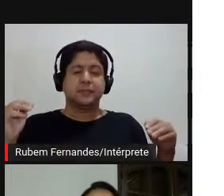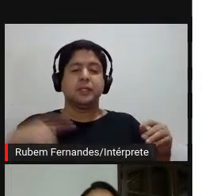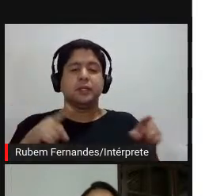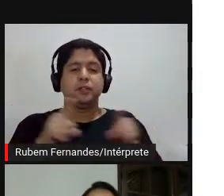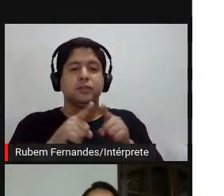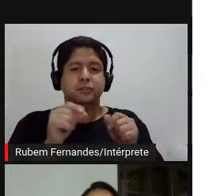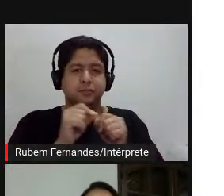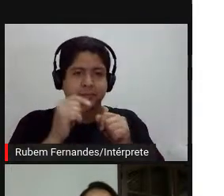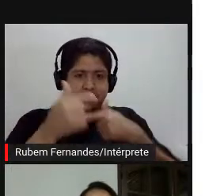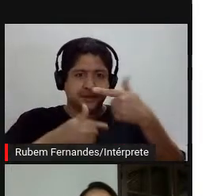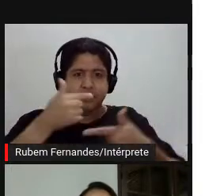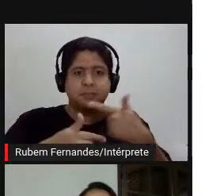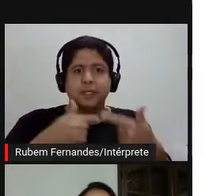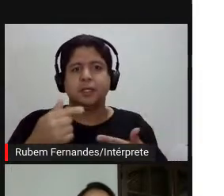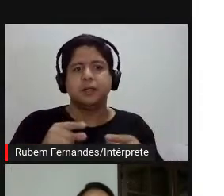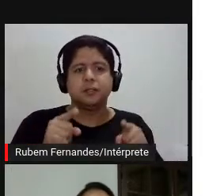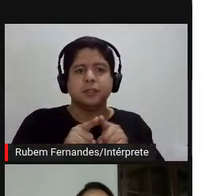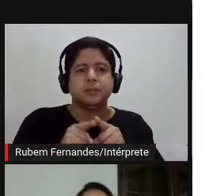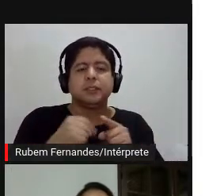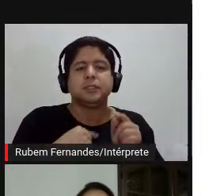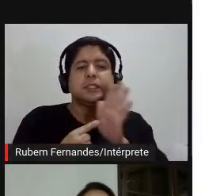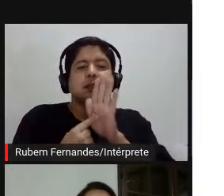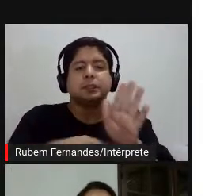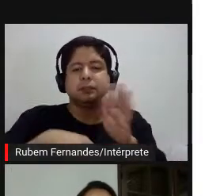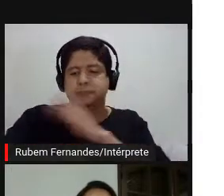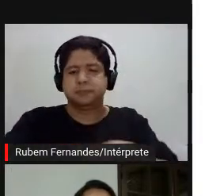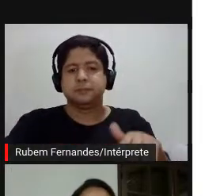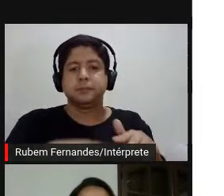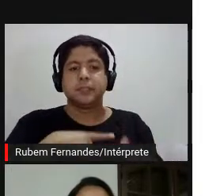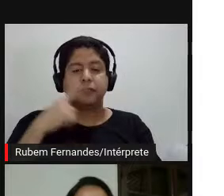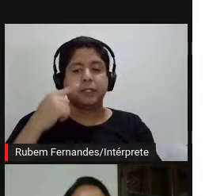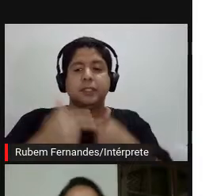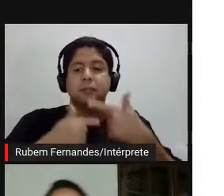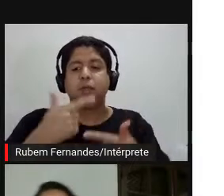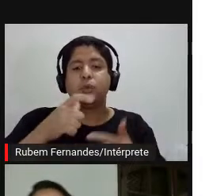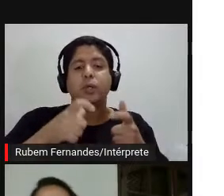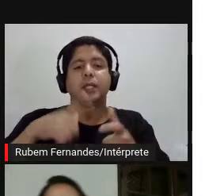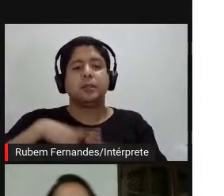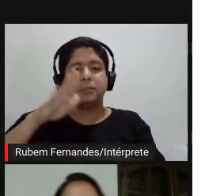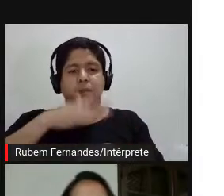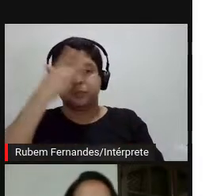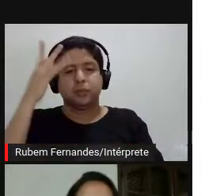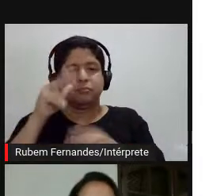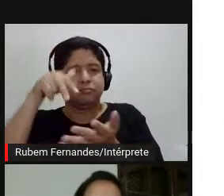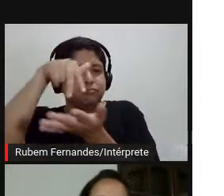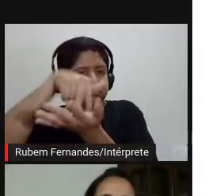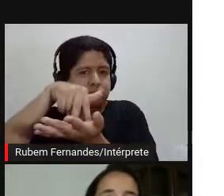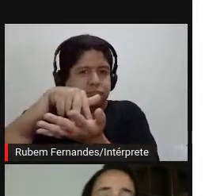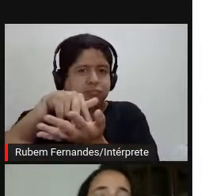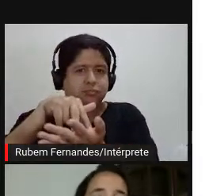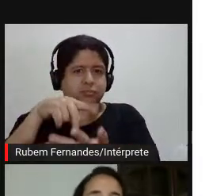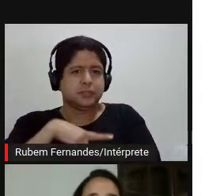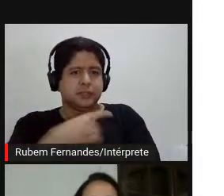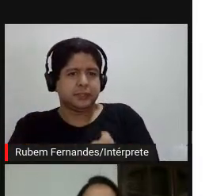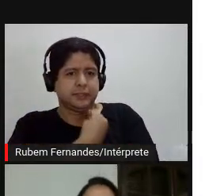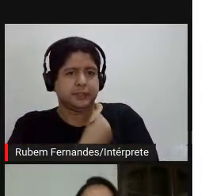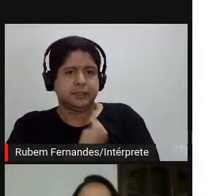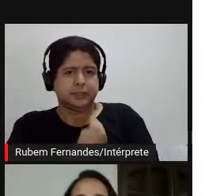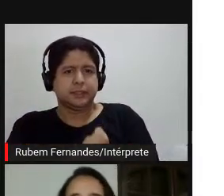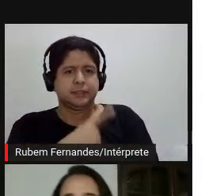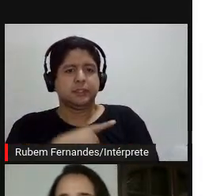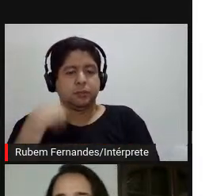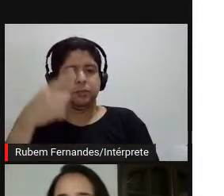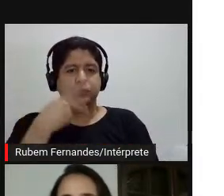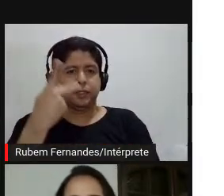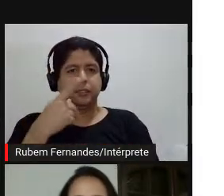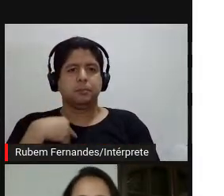trabalho, ele fala, não, o que me interessa é um outro lugar do público, é o lugar de participador, a gente vai falar mais disso